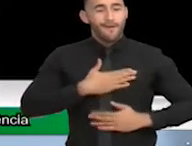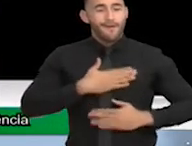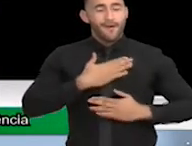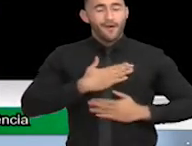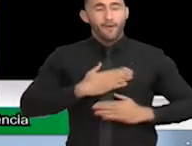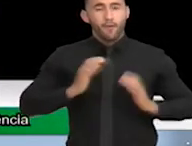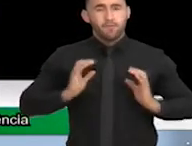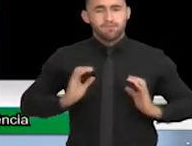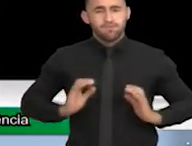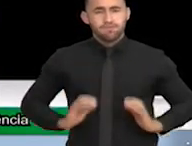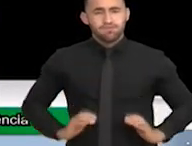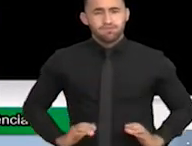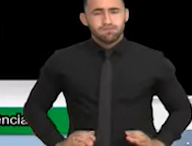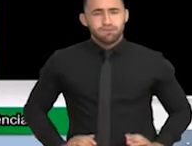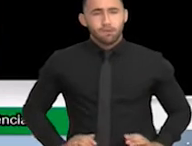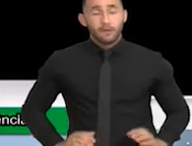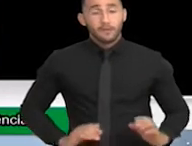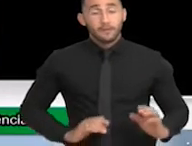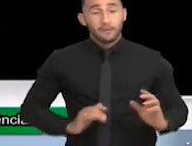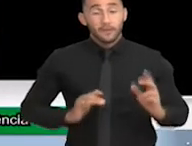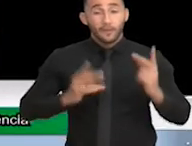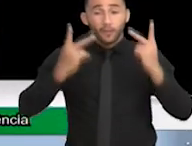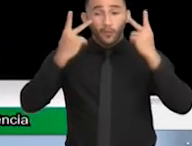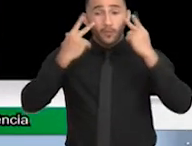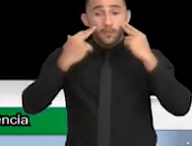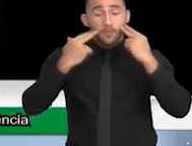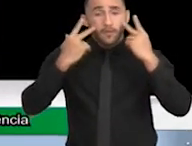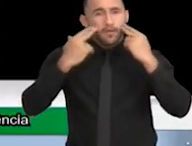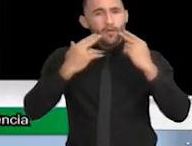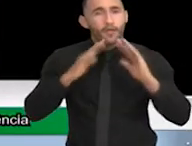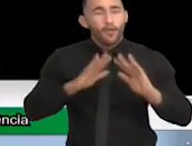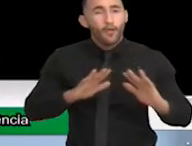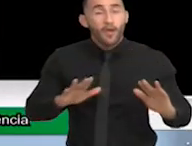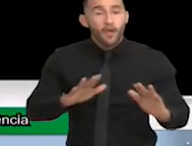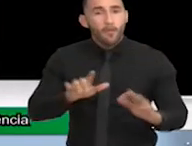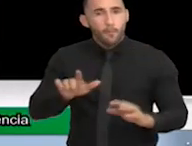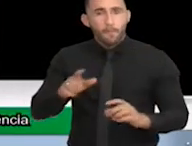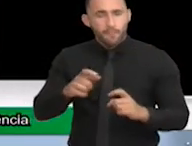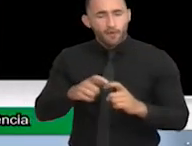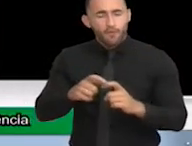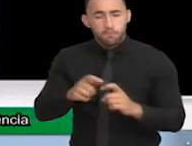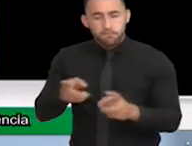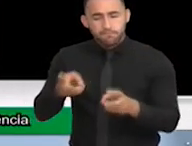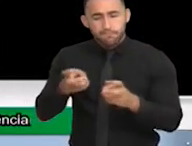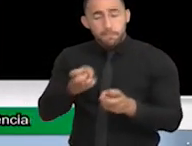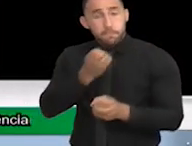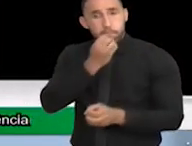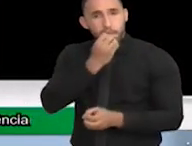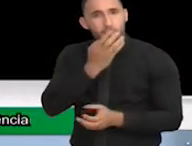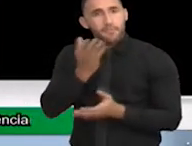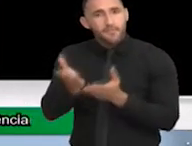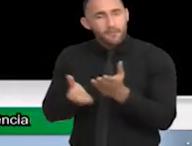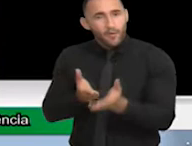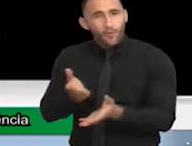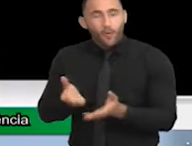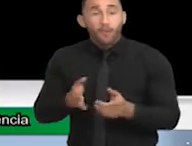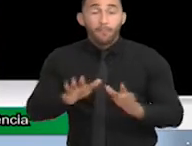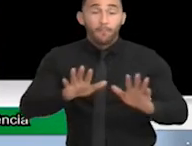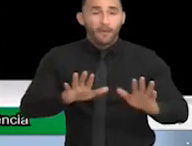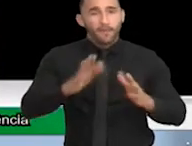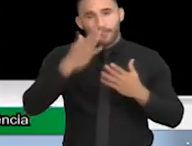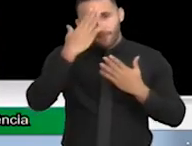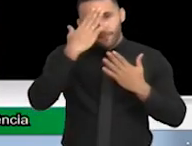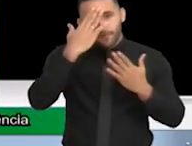está achando muito bom o tratamento. E temos só que agradecer aos